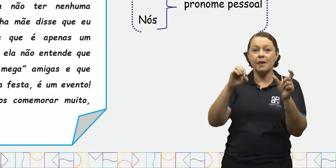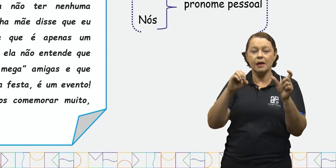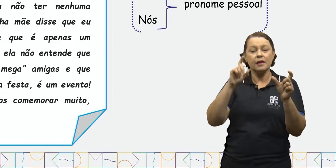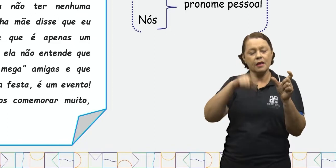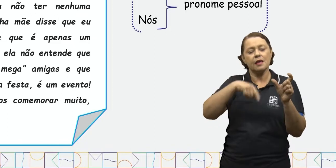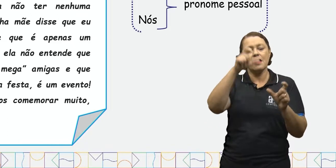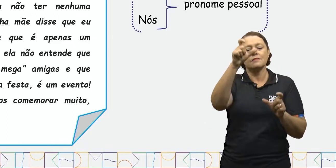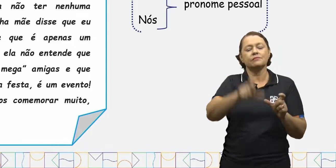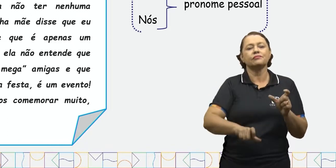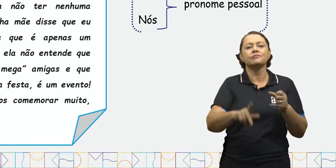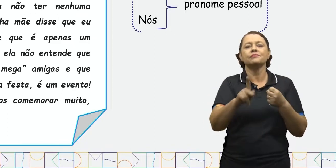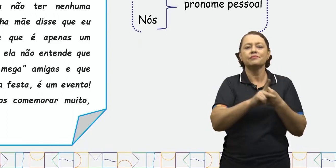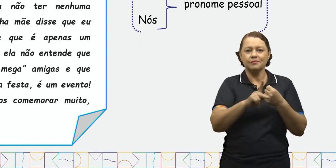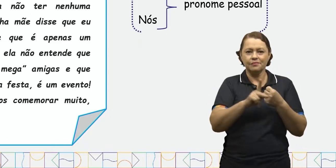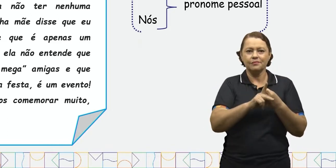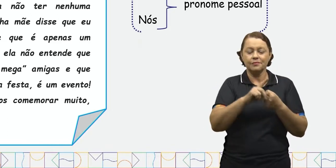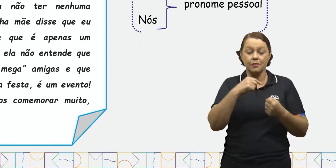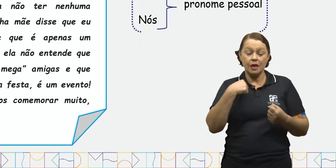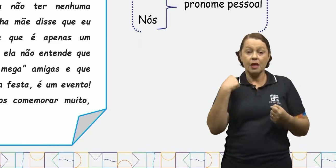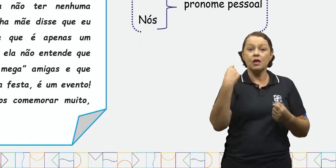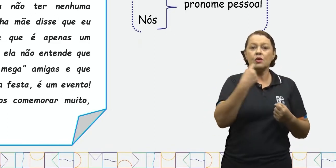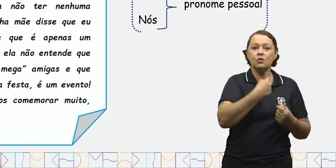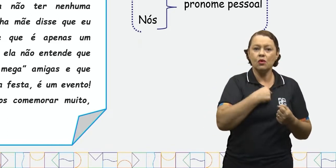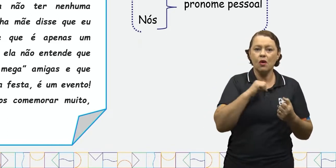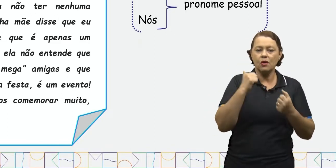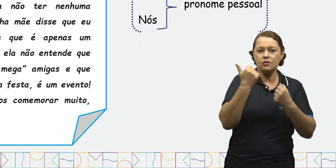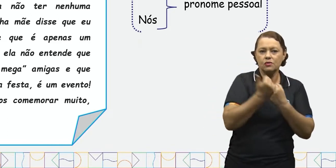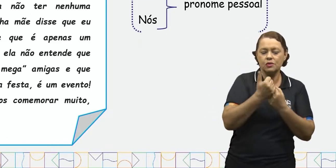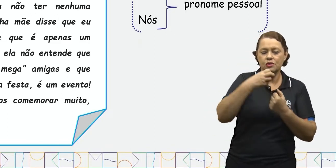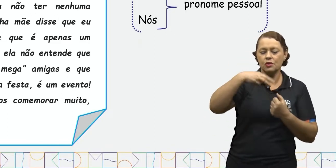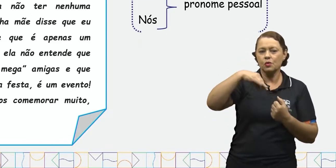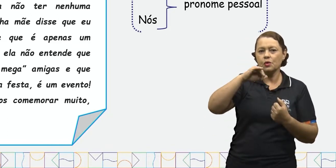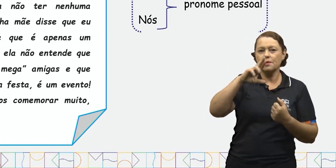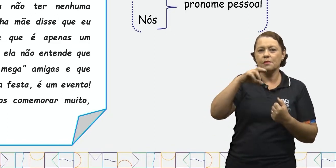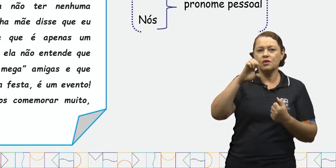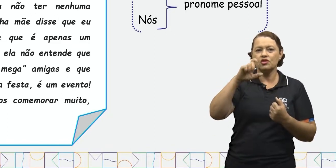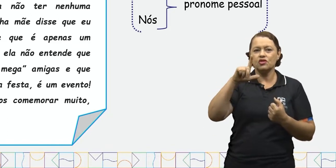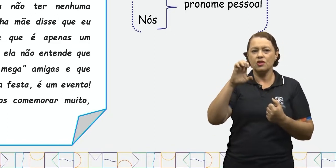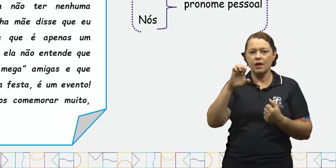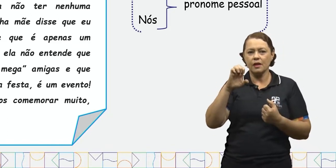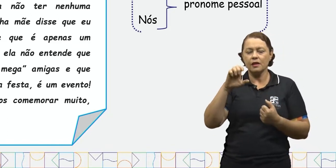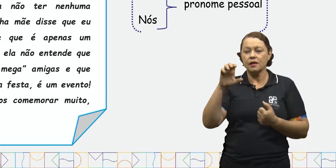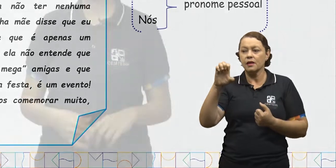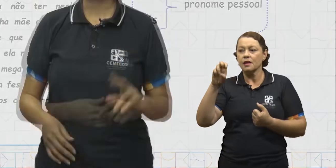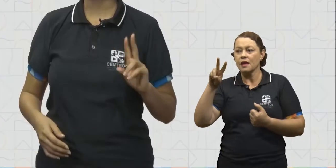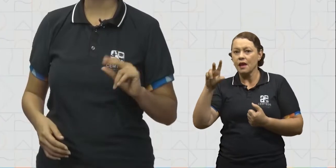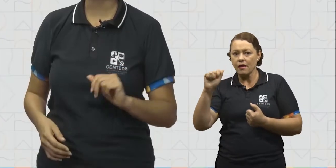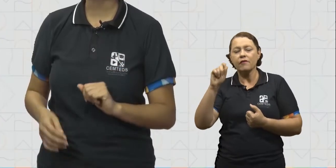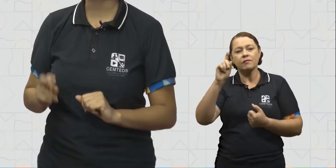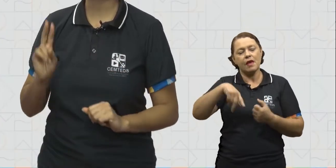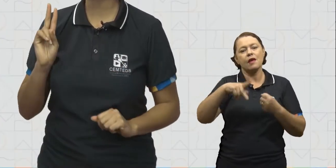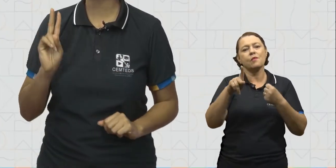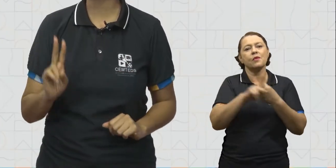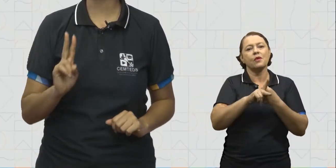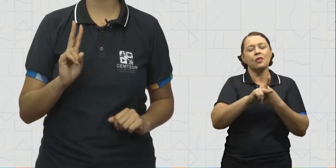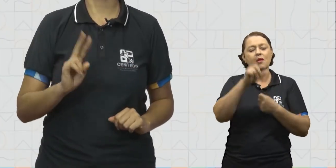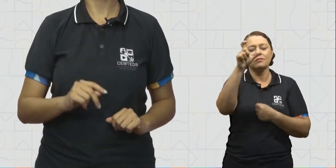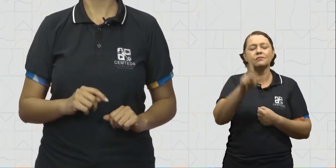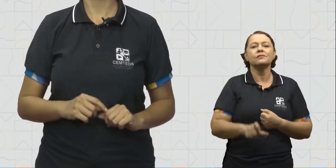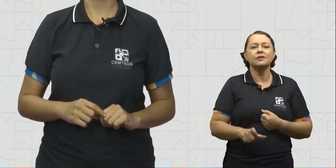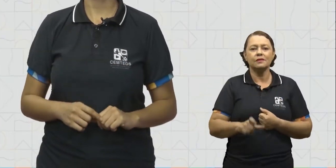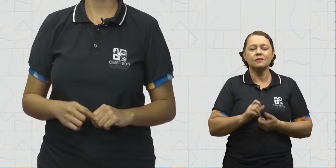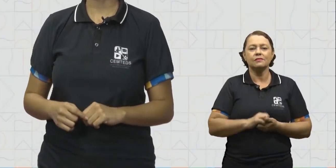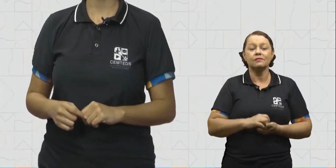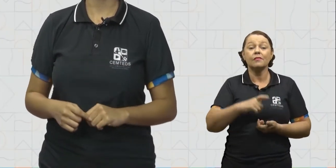O pronome nós, que substitui as palavras Michele e Eva, é um pronome pessoal. Eu trouxe mais duas